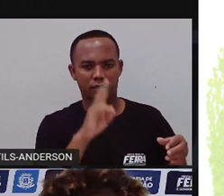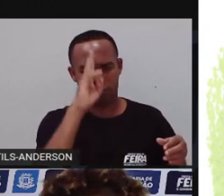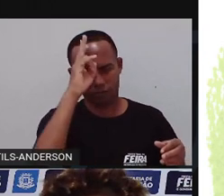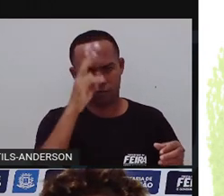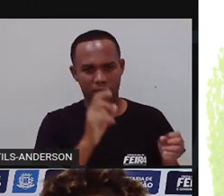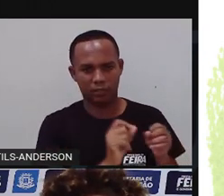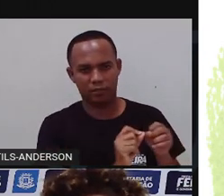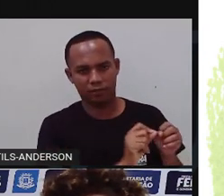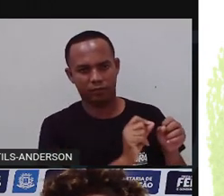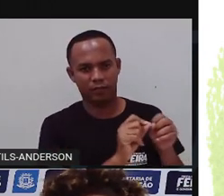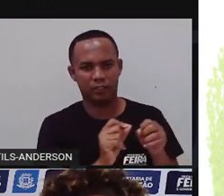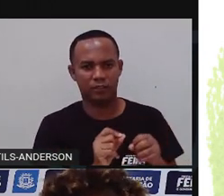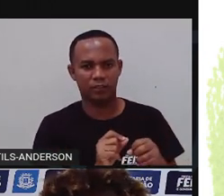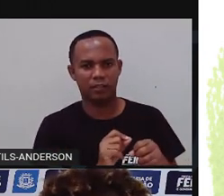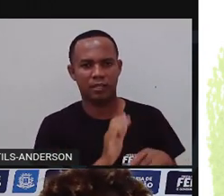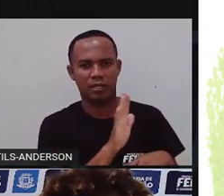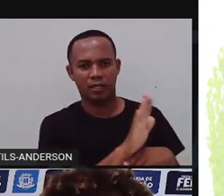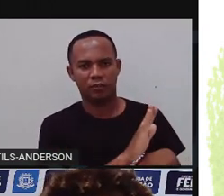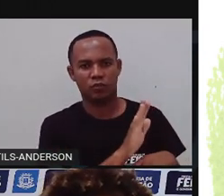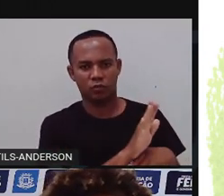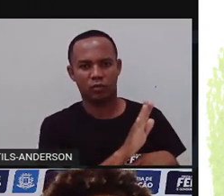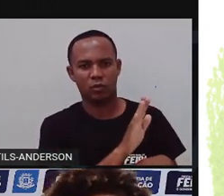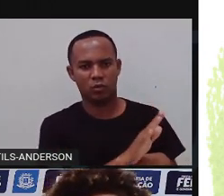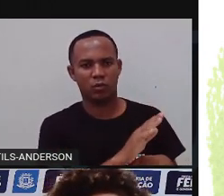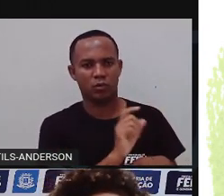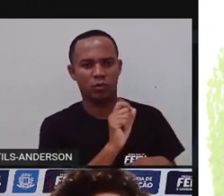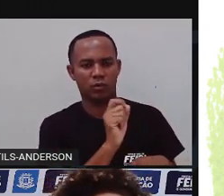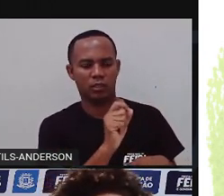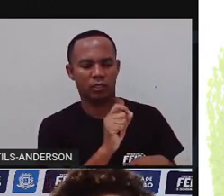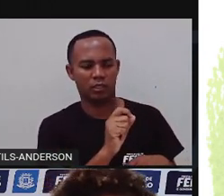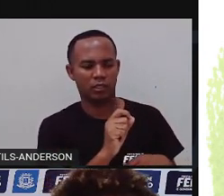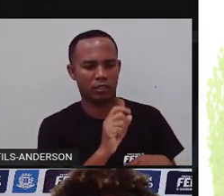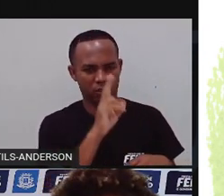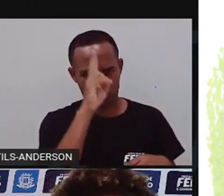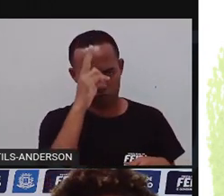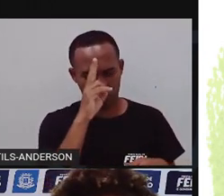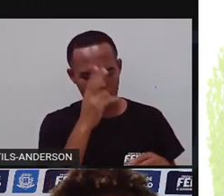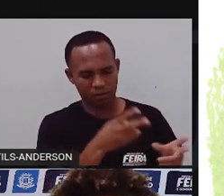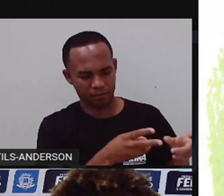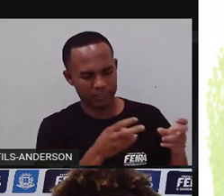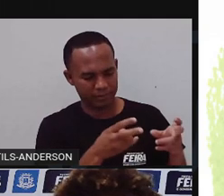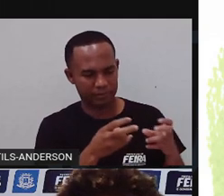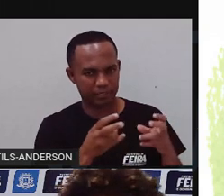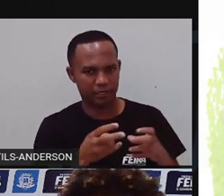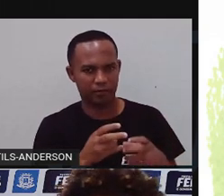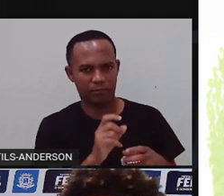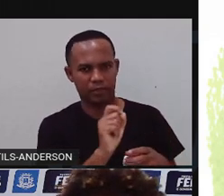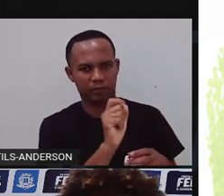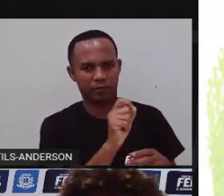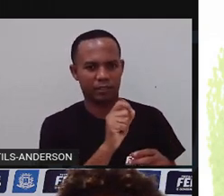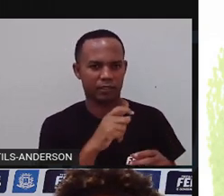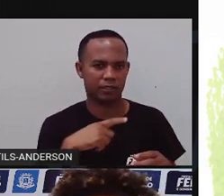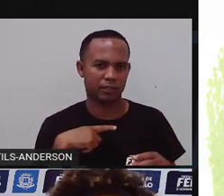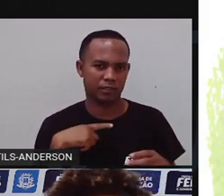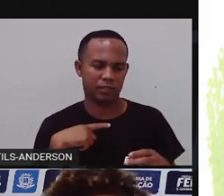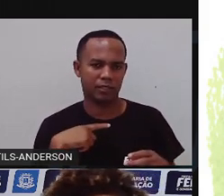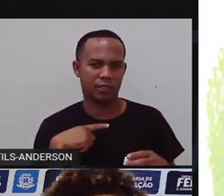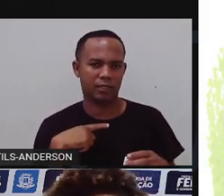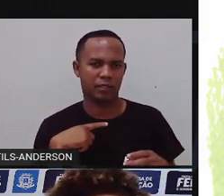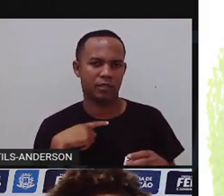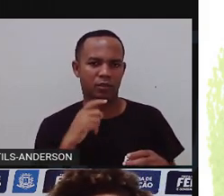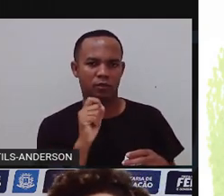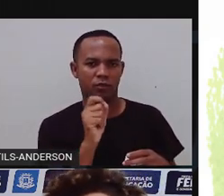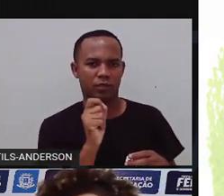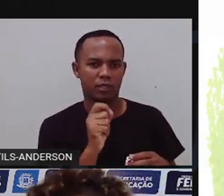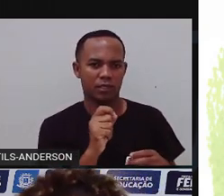crianças, eles ajudaram, né, a construir o texto. Percebam que dentro do texto tem alguns pequenos errinhos na